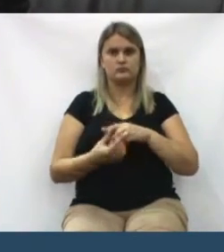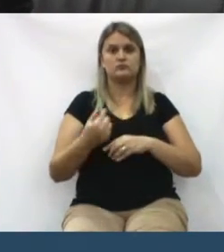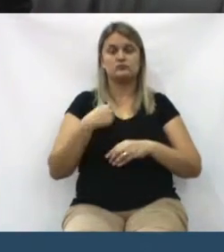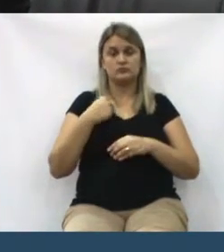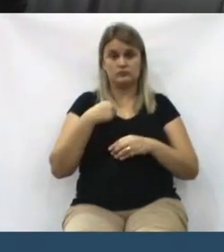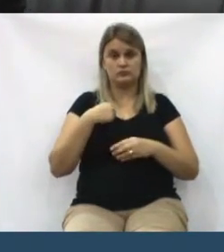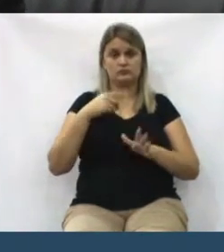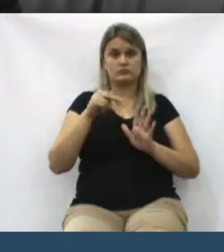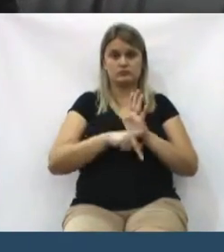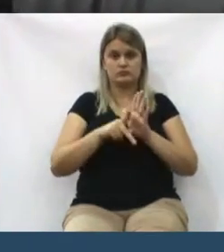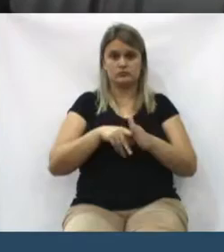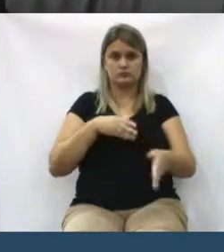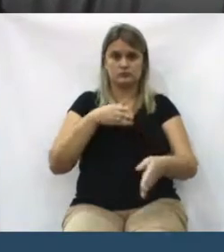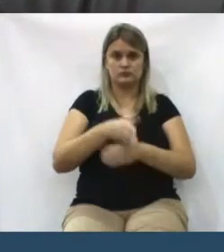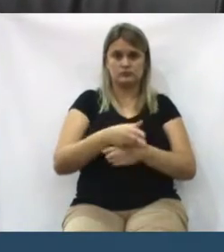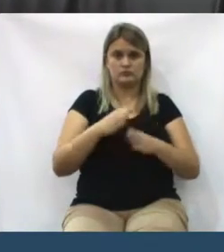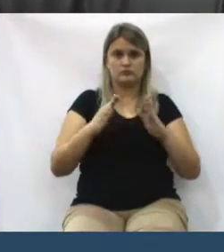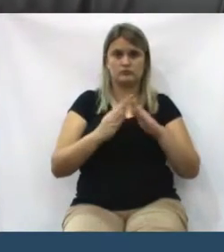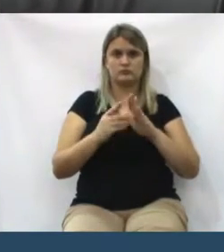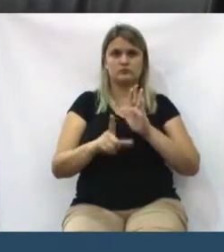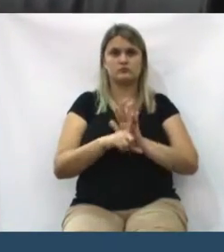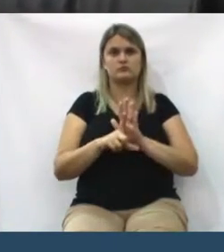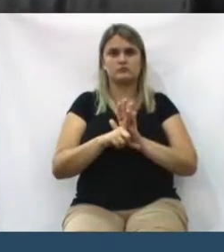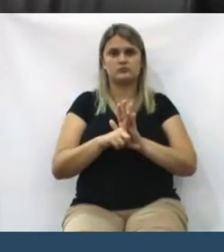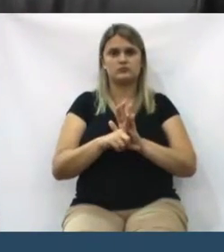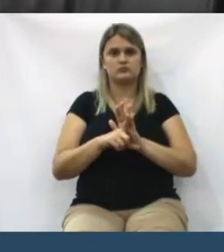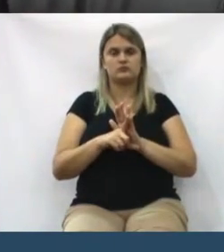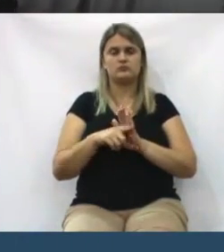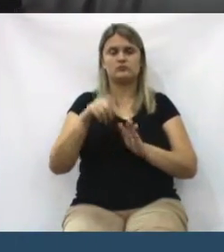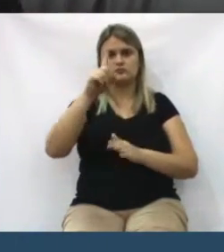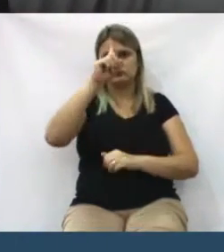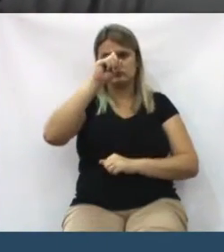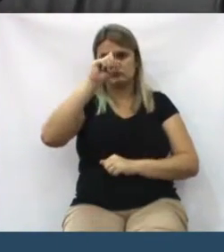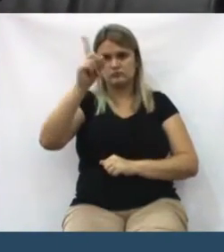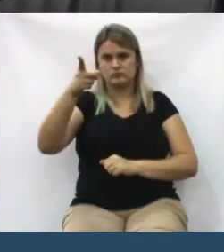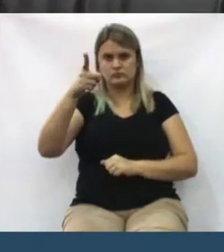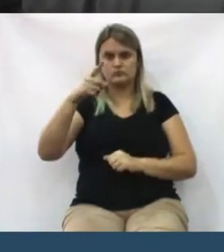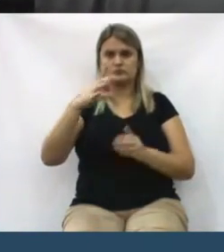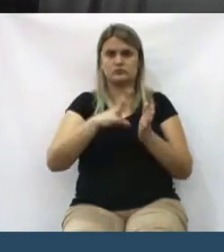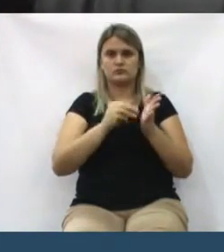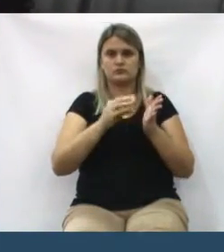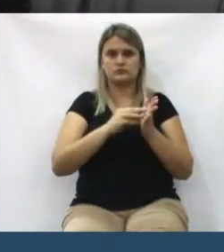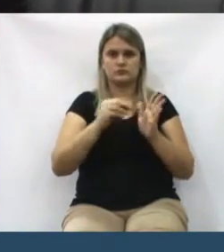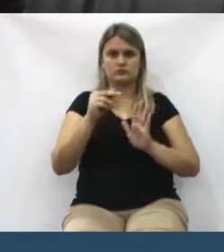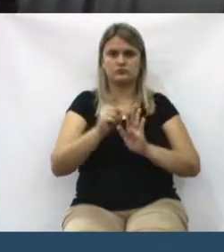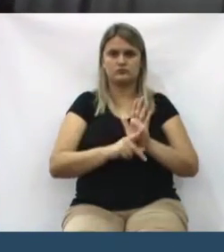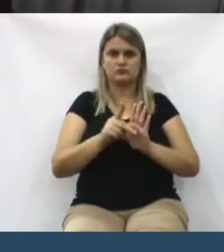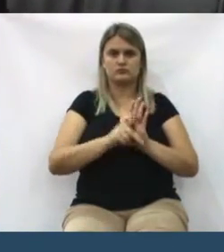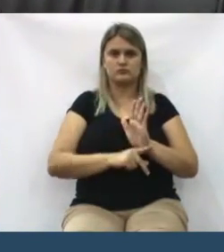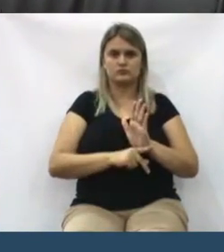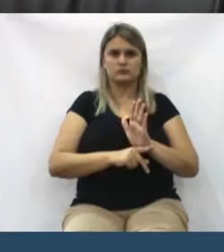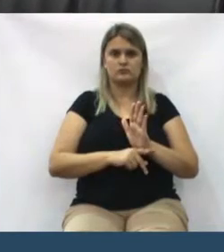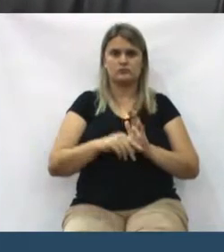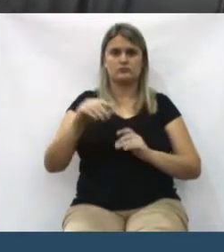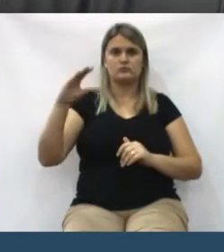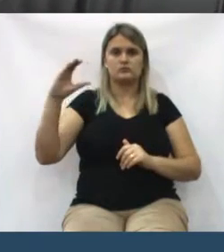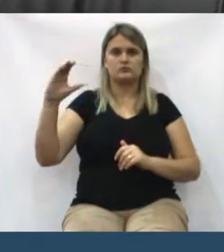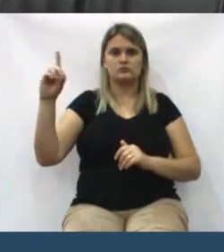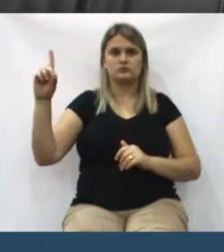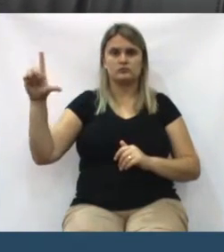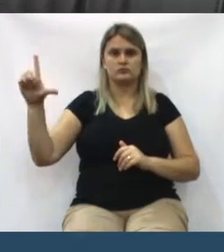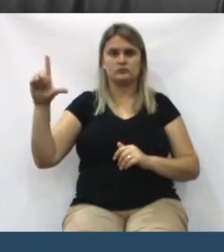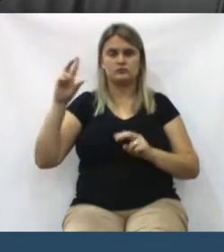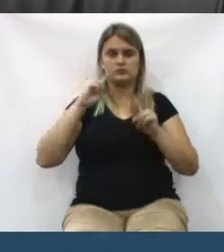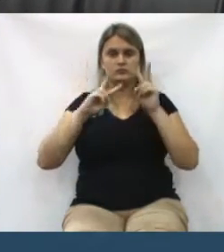entrou nessa casa de leis, de mandar uma cópia do projeto para o CDL para verificar a